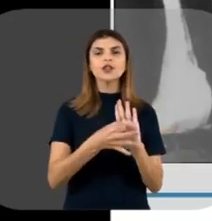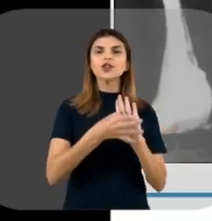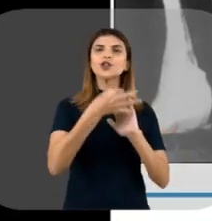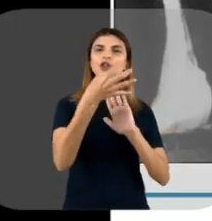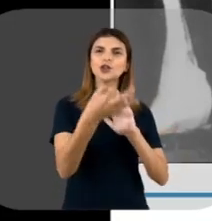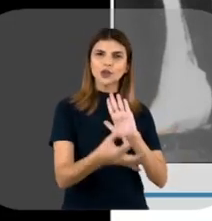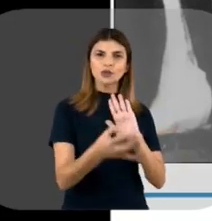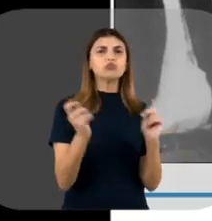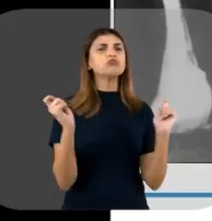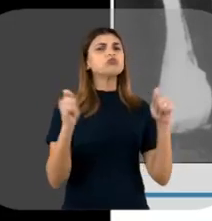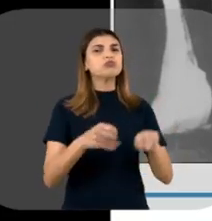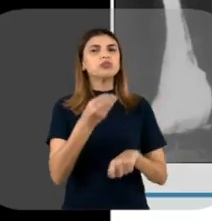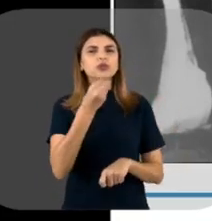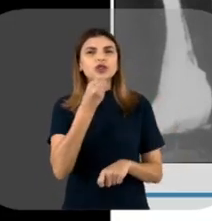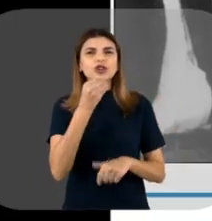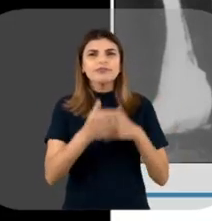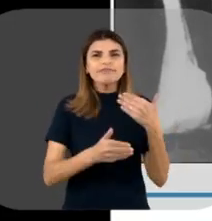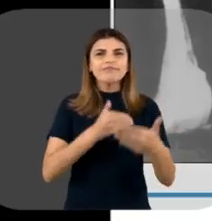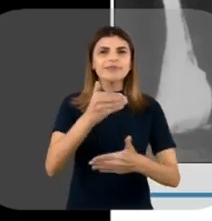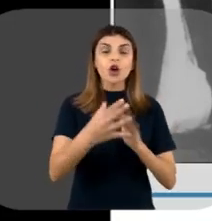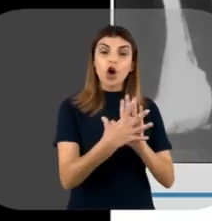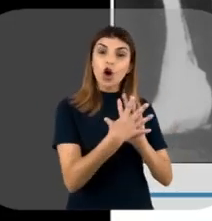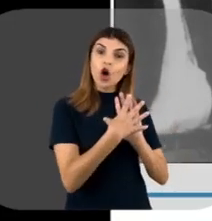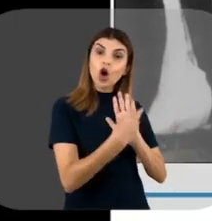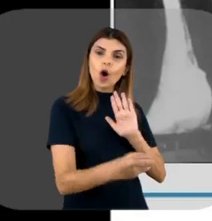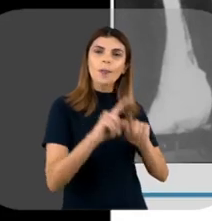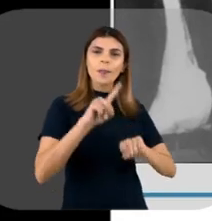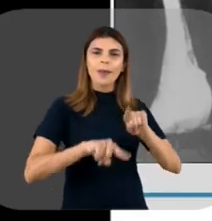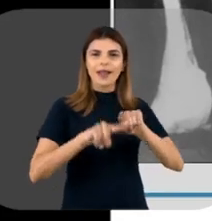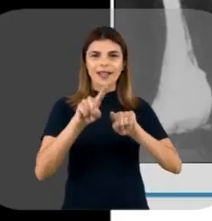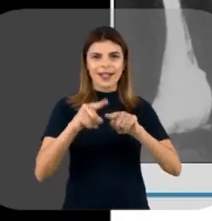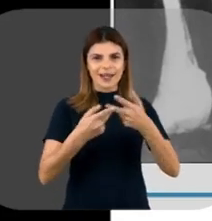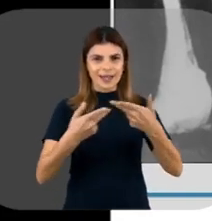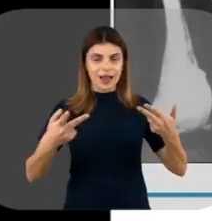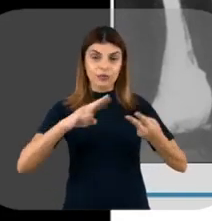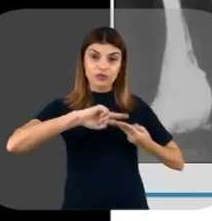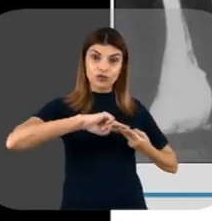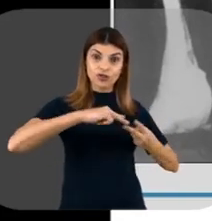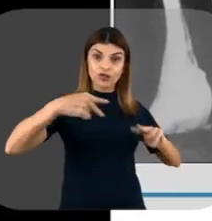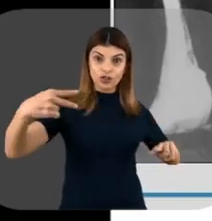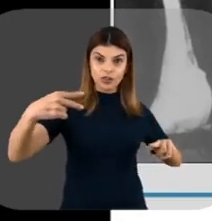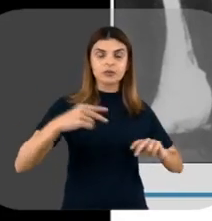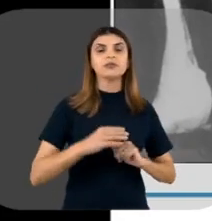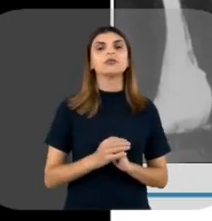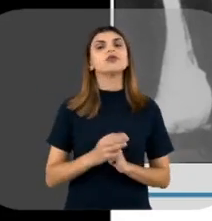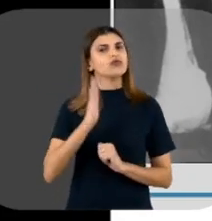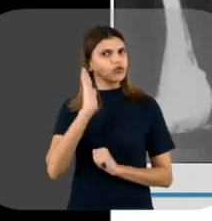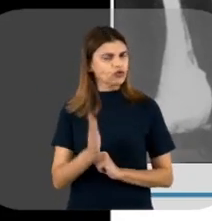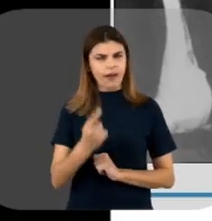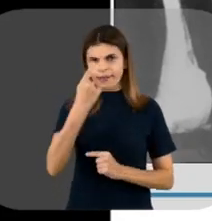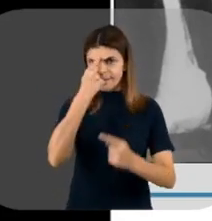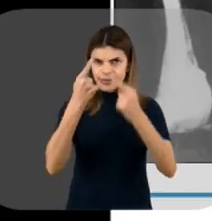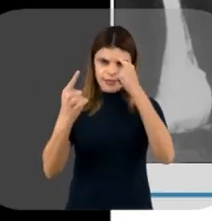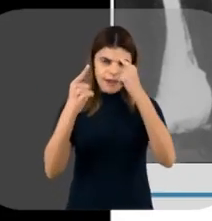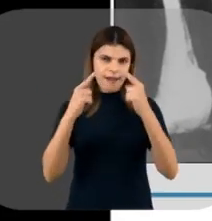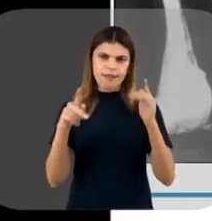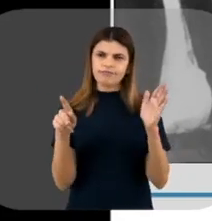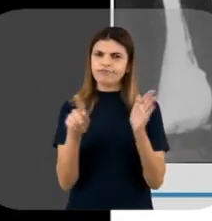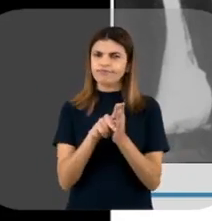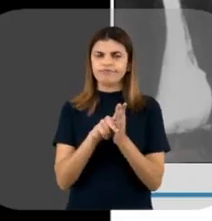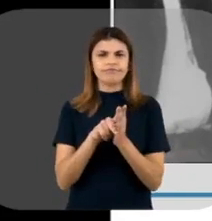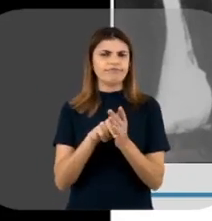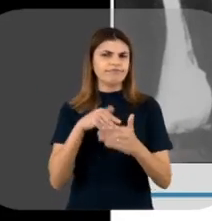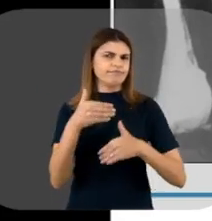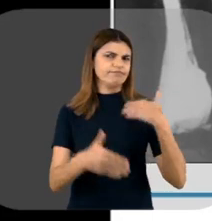sugeriram que esse poderia ser um mecanismo para cópia do material genético, o que já é uma ideia super à